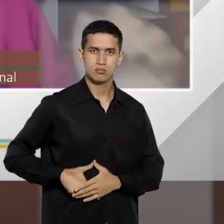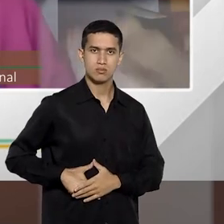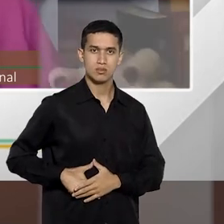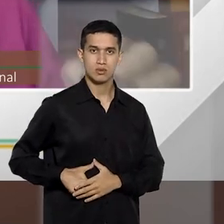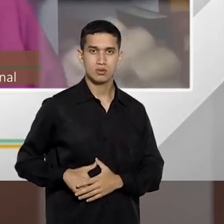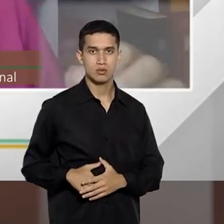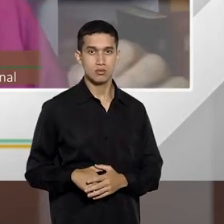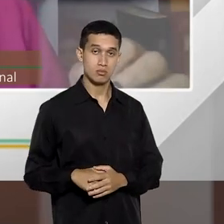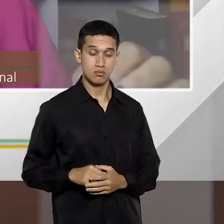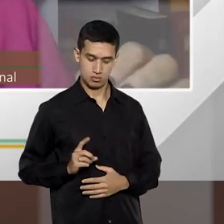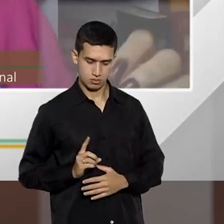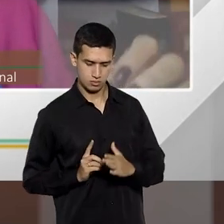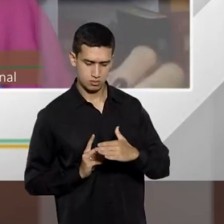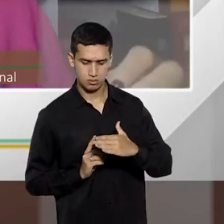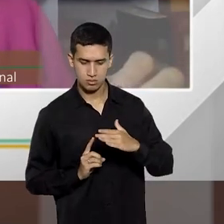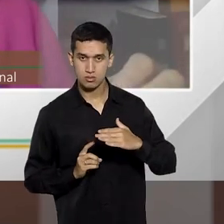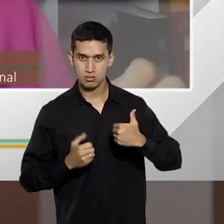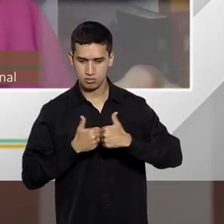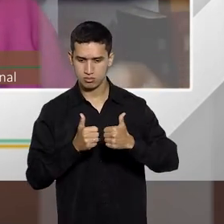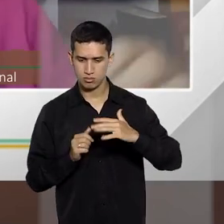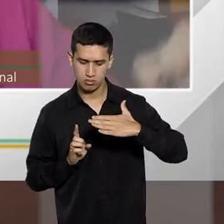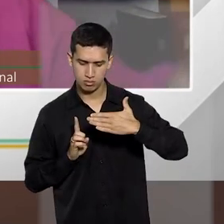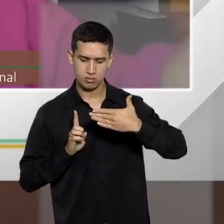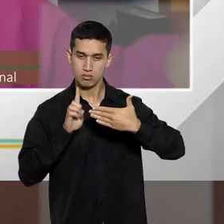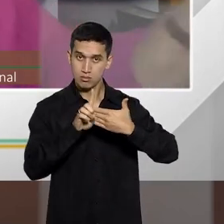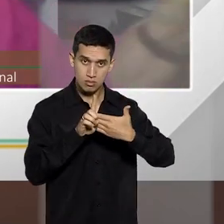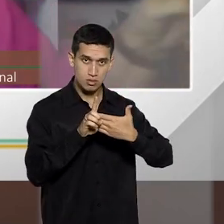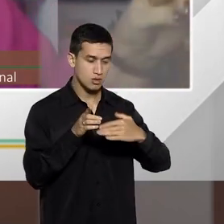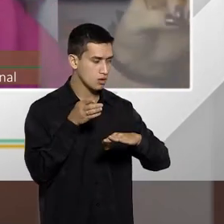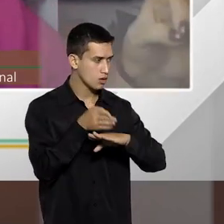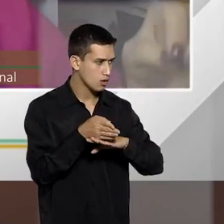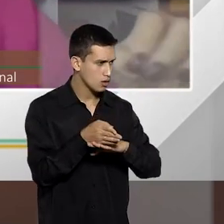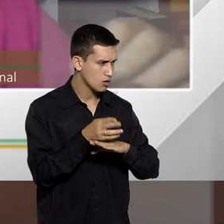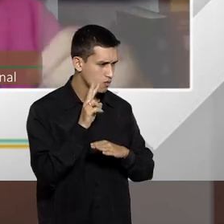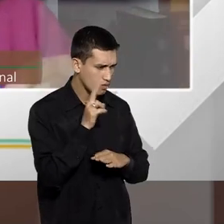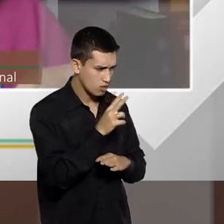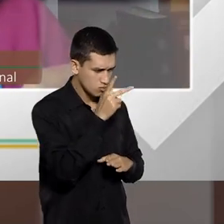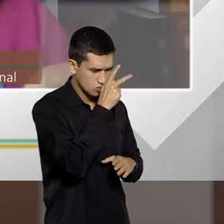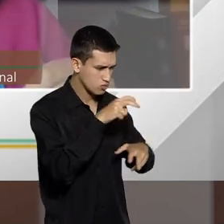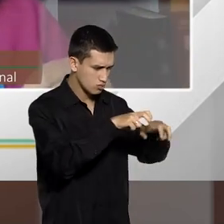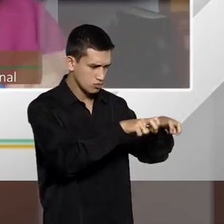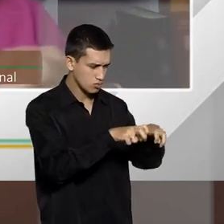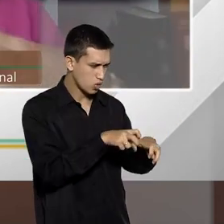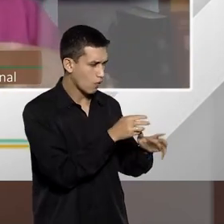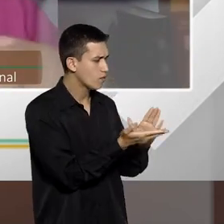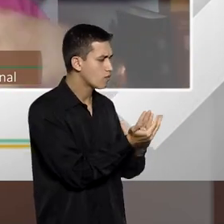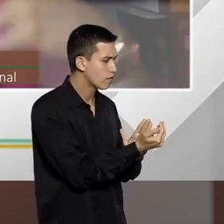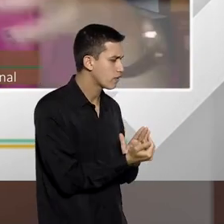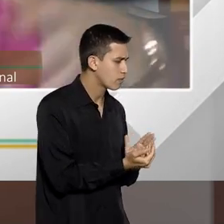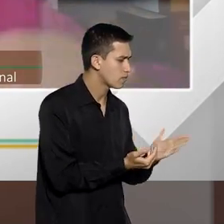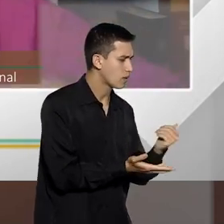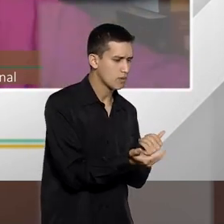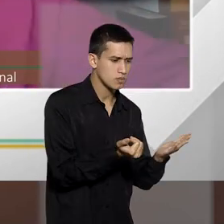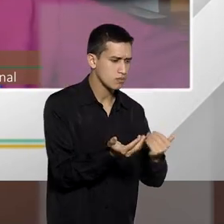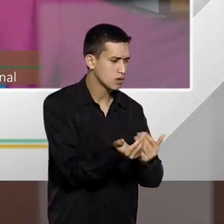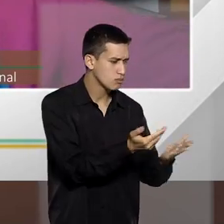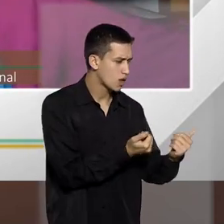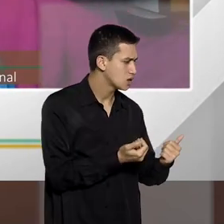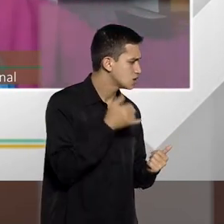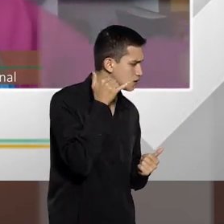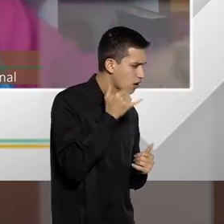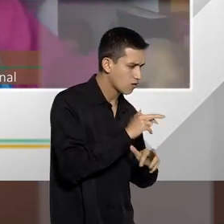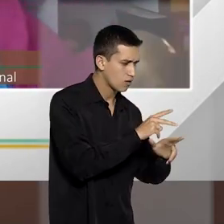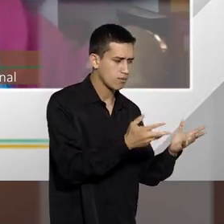e ele vai, então, e recolhe os bens, os pertences de cada um dos passageiros, mas ele fez uma ação única e foi